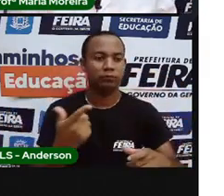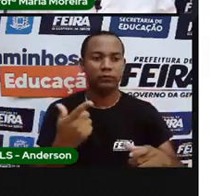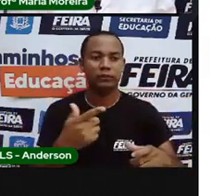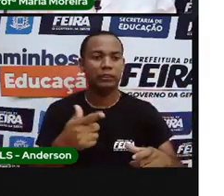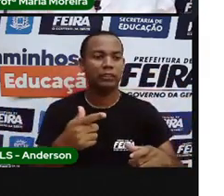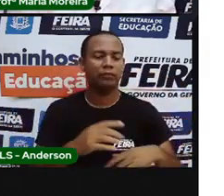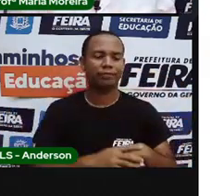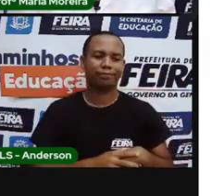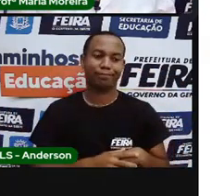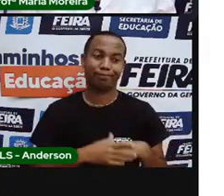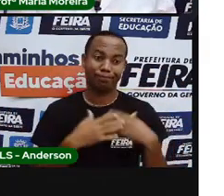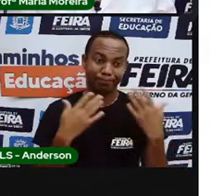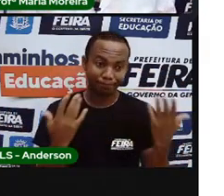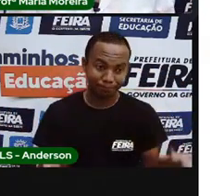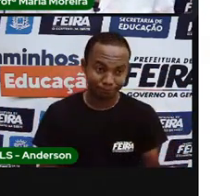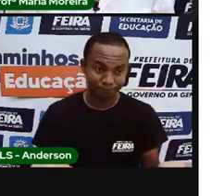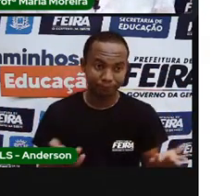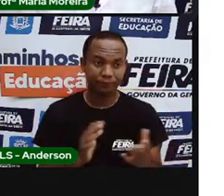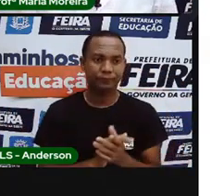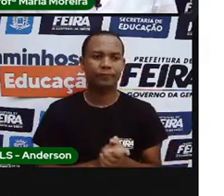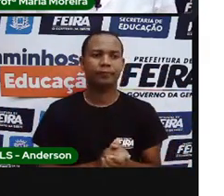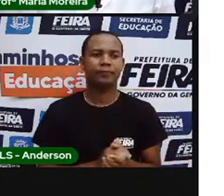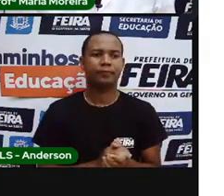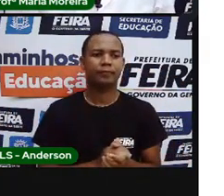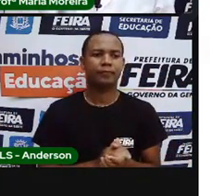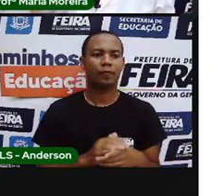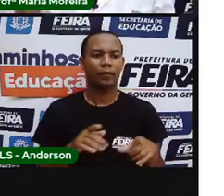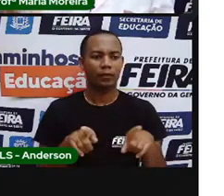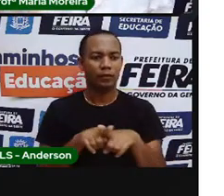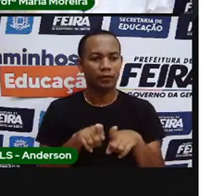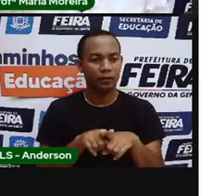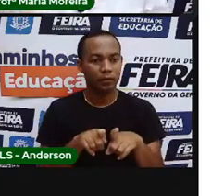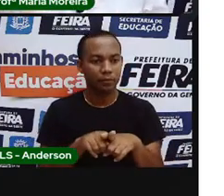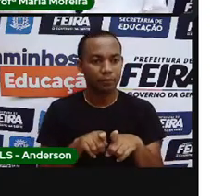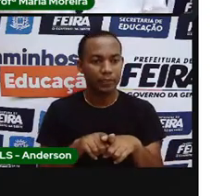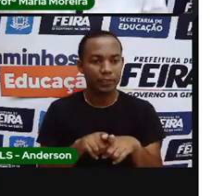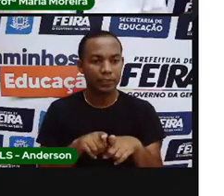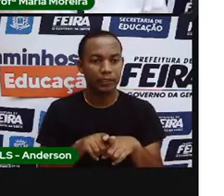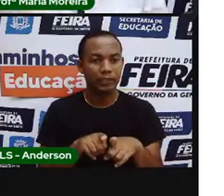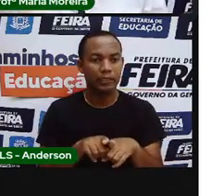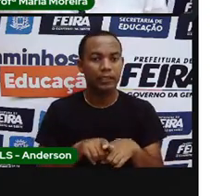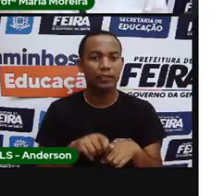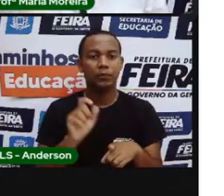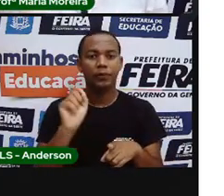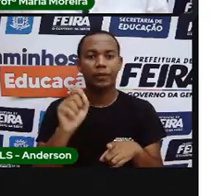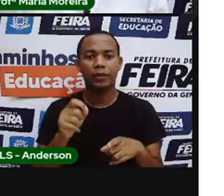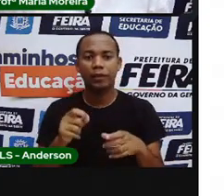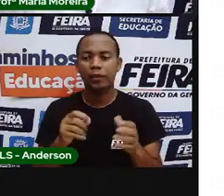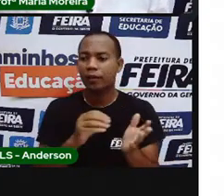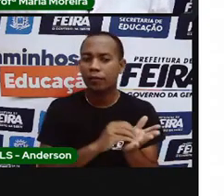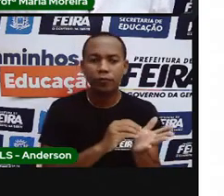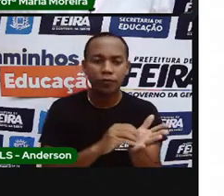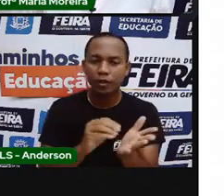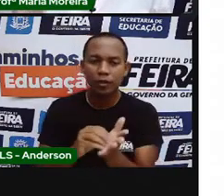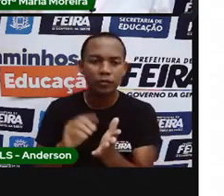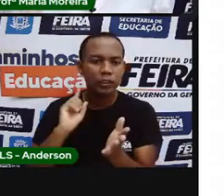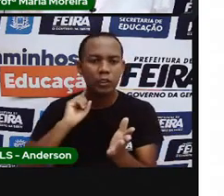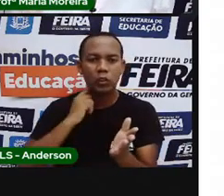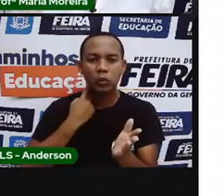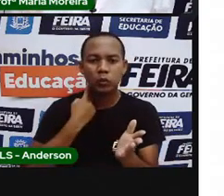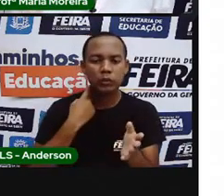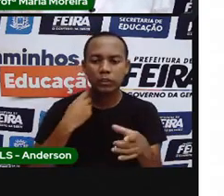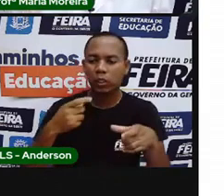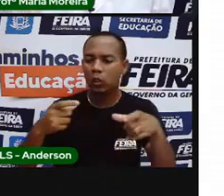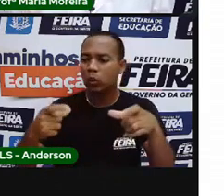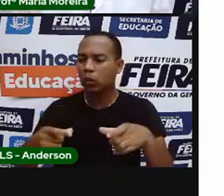enchendo as ruas de água, certo? Caso não haja uma lixeira superta de vocês, você guarda